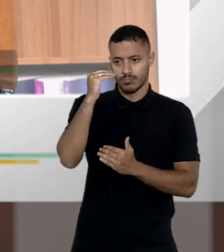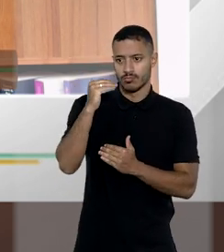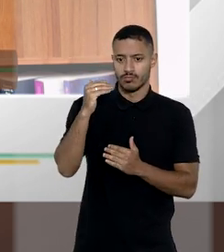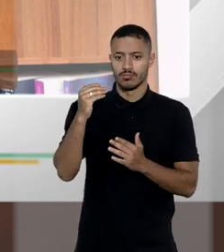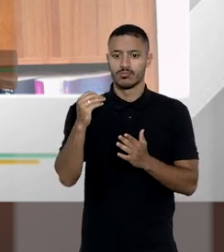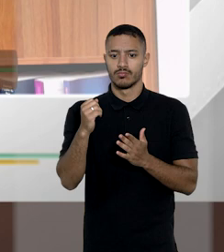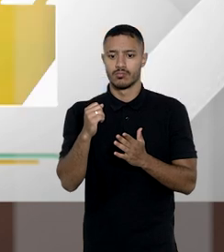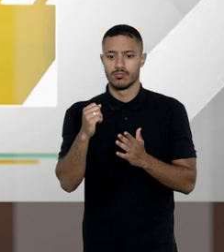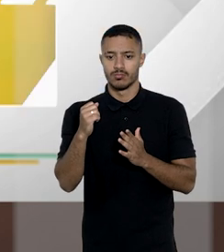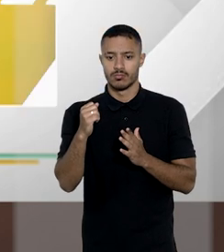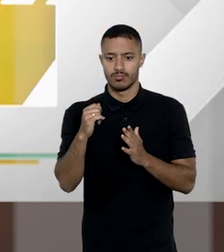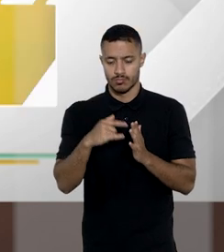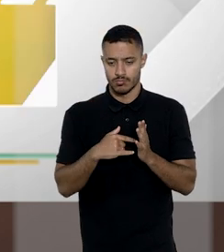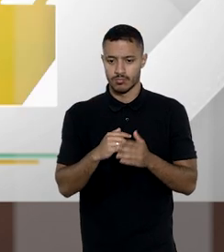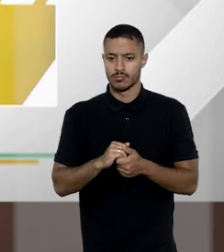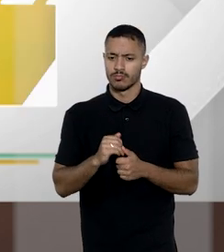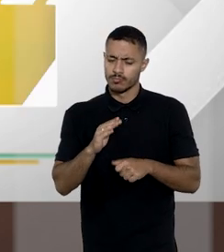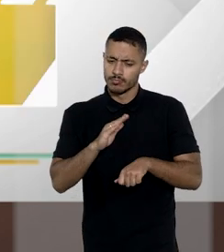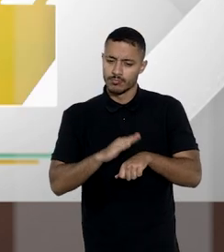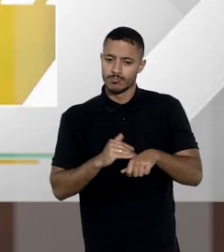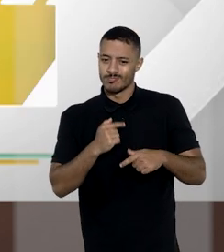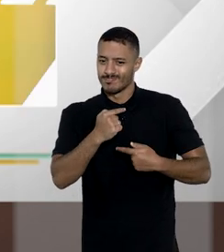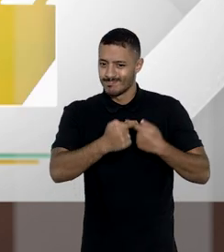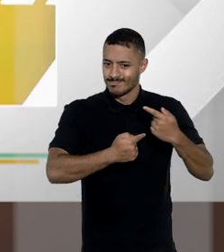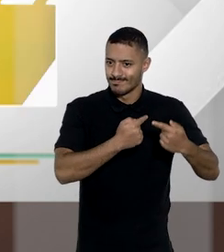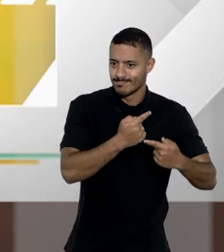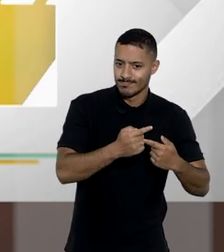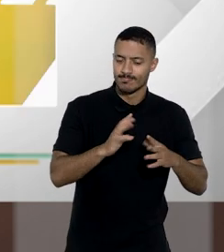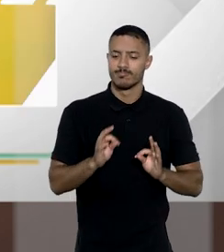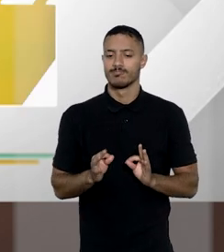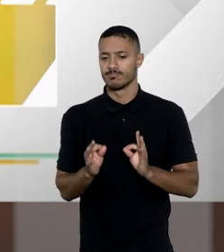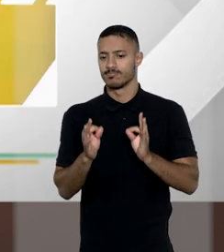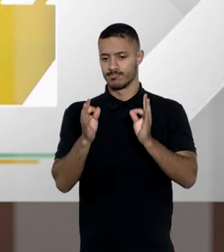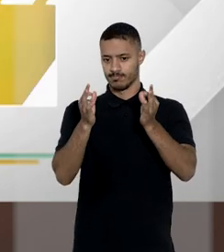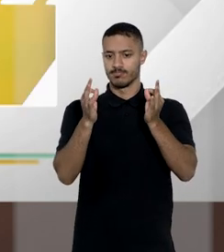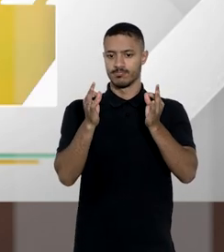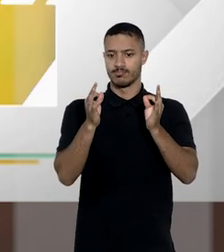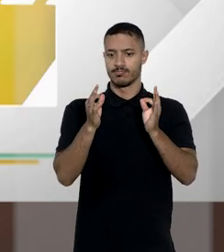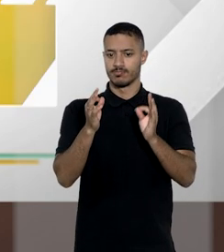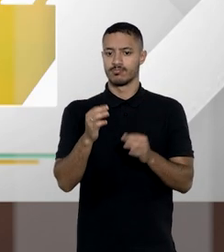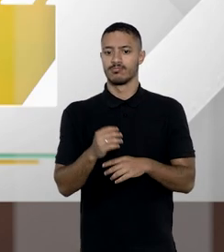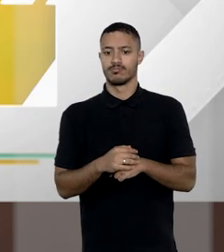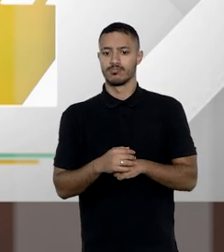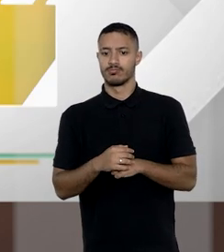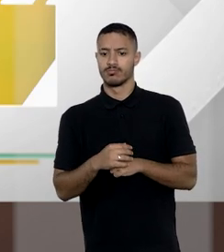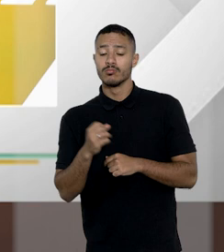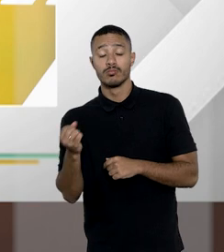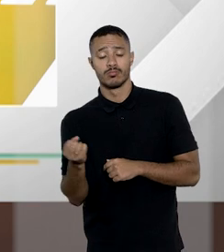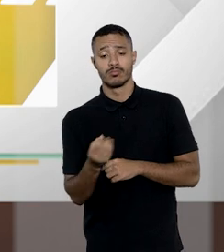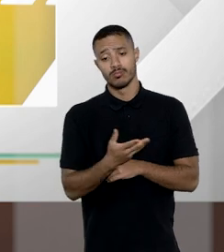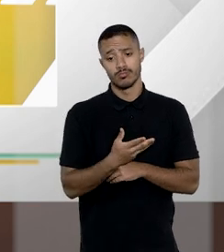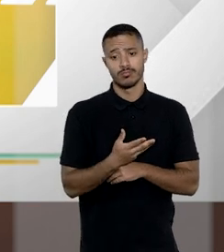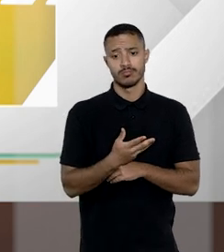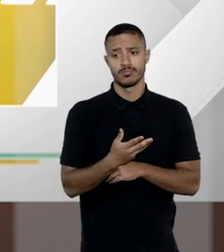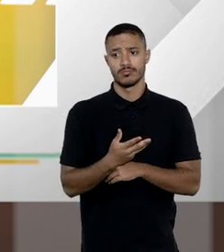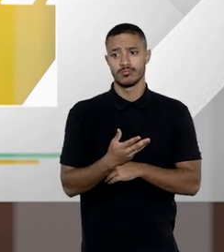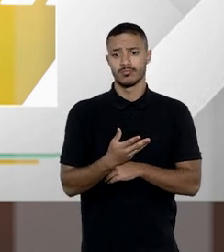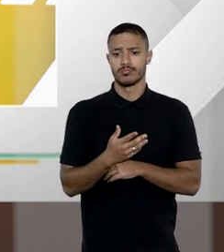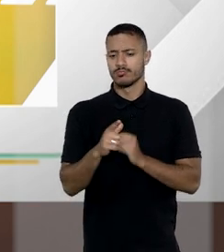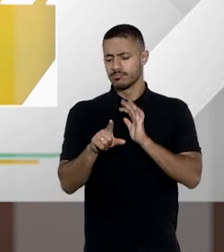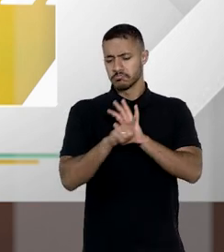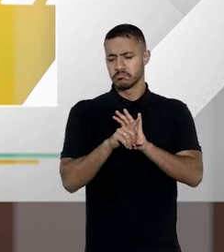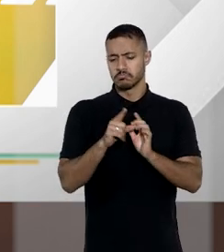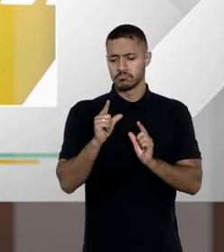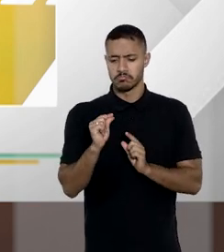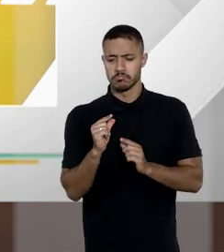autos do inventário bom a chamada herança digital é um instituto relativamente novo e a